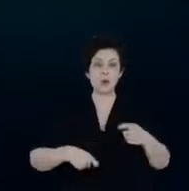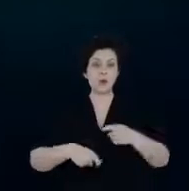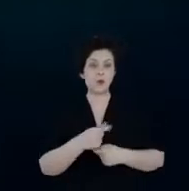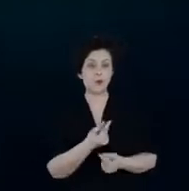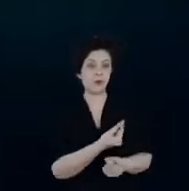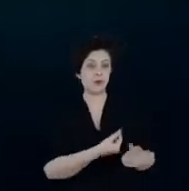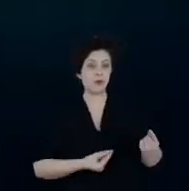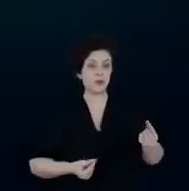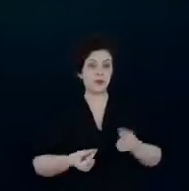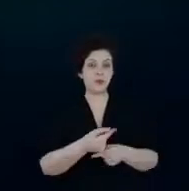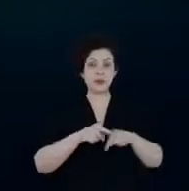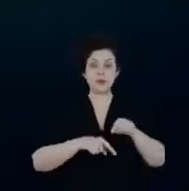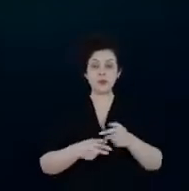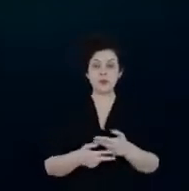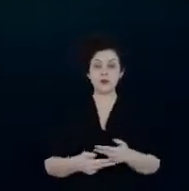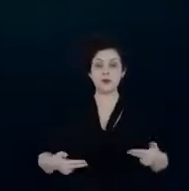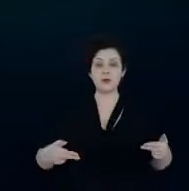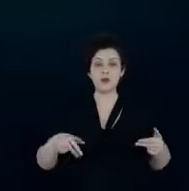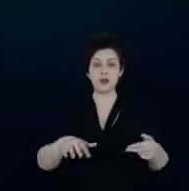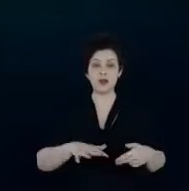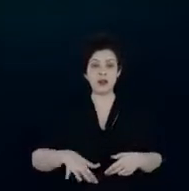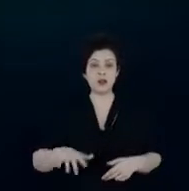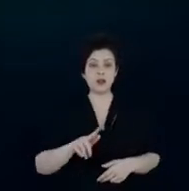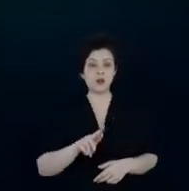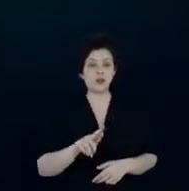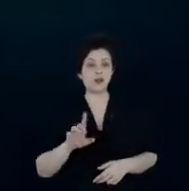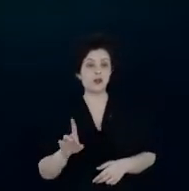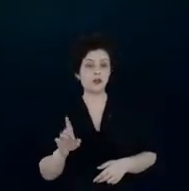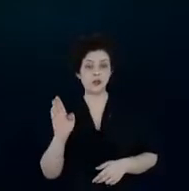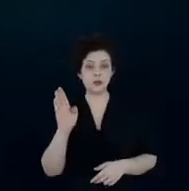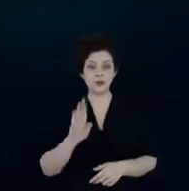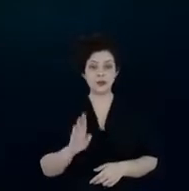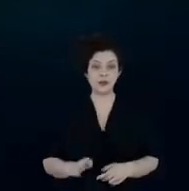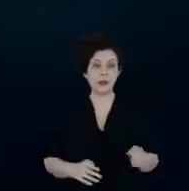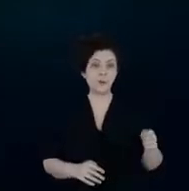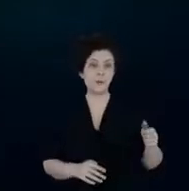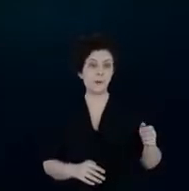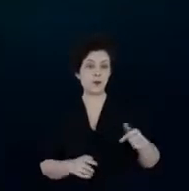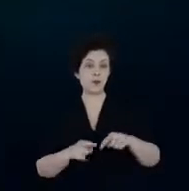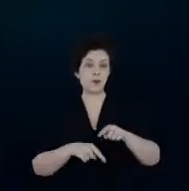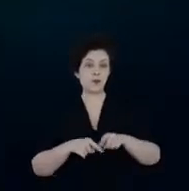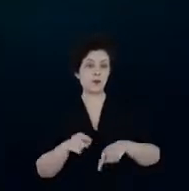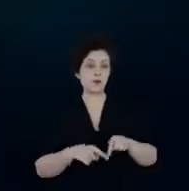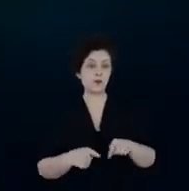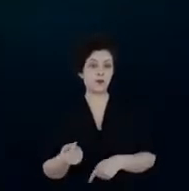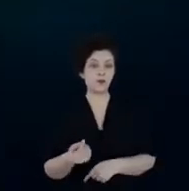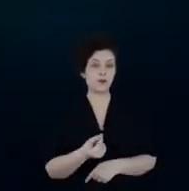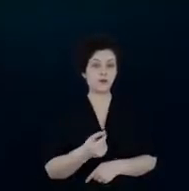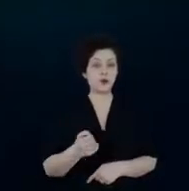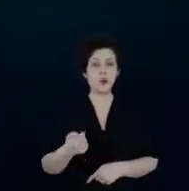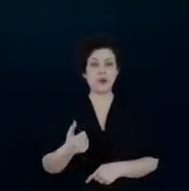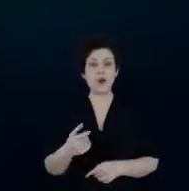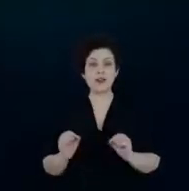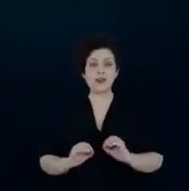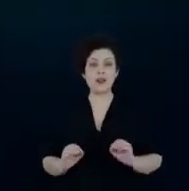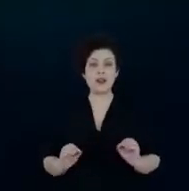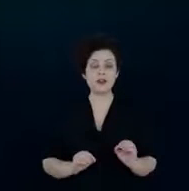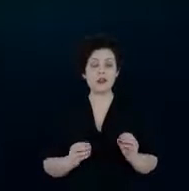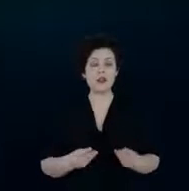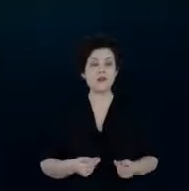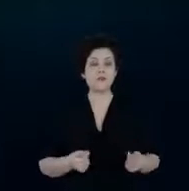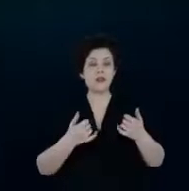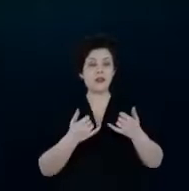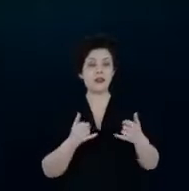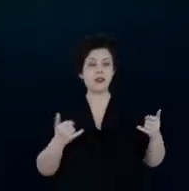produtos financeiros a gente tem produtos financeiros para GD no Brasil e poucos produtos financeiros ou quase nenhum para eficiência energética